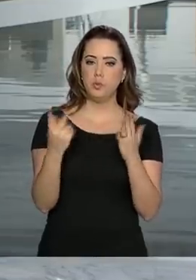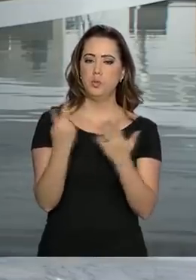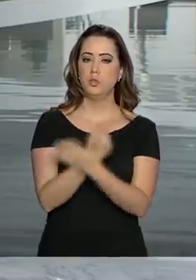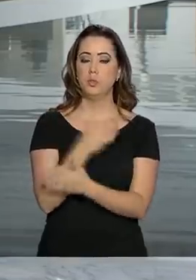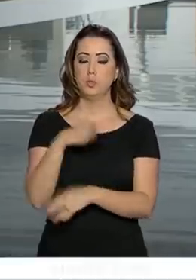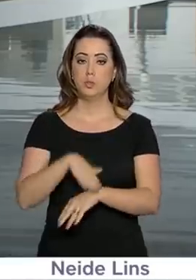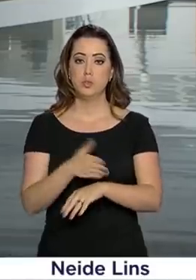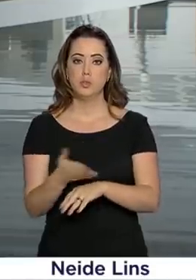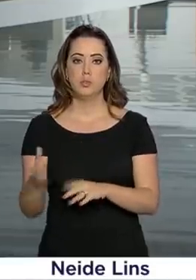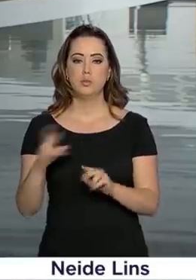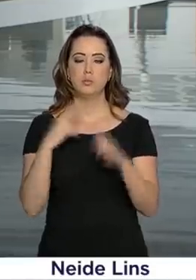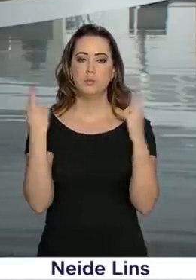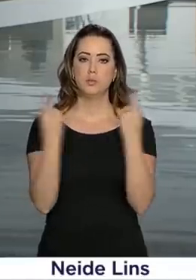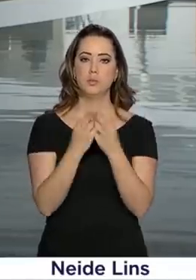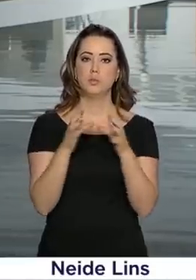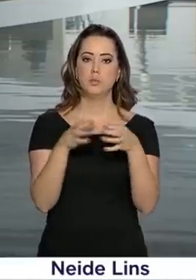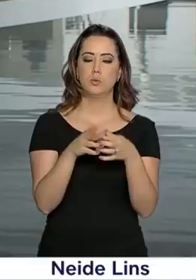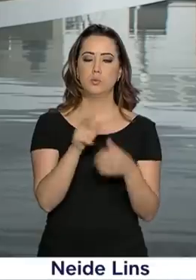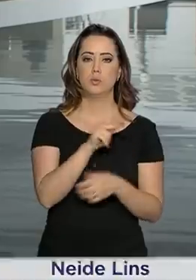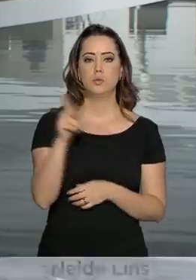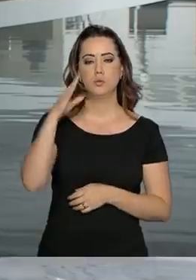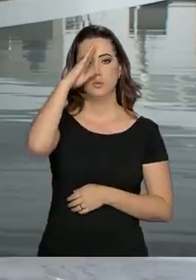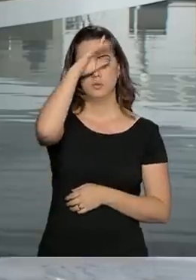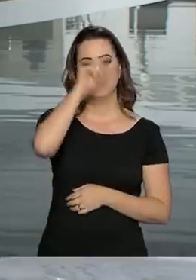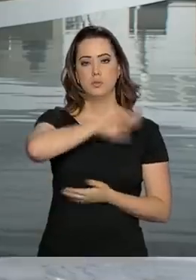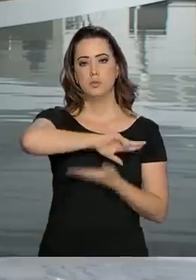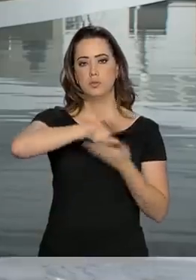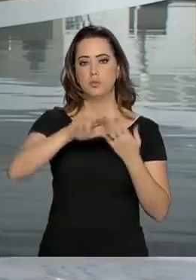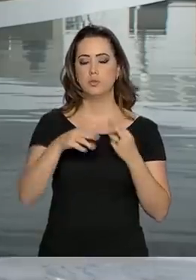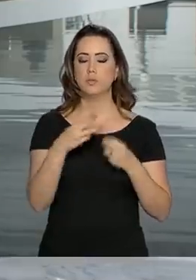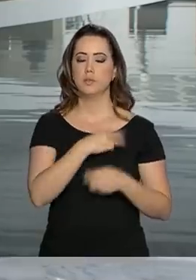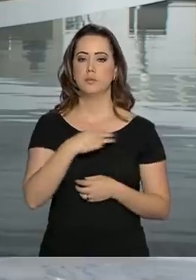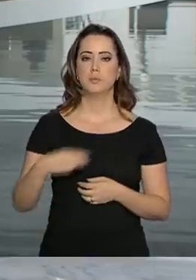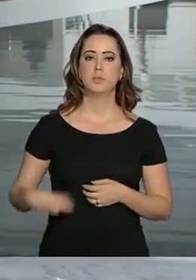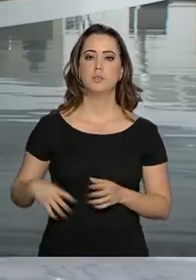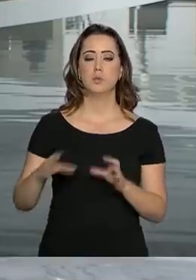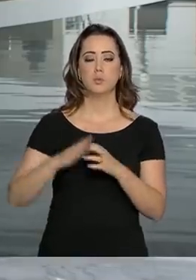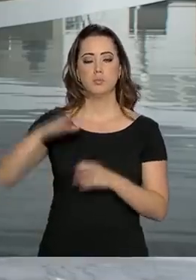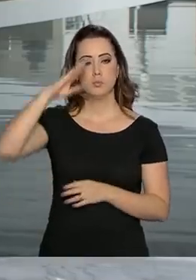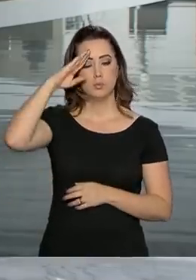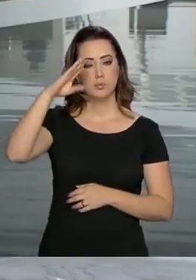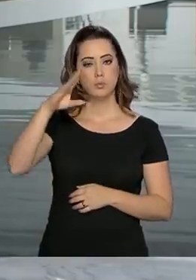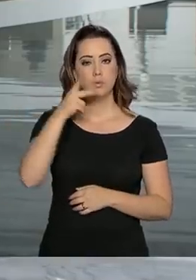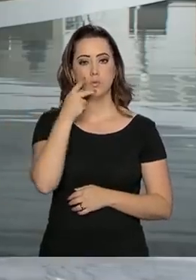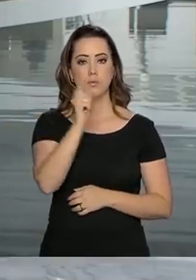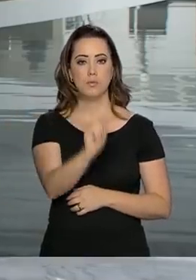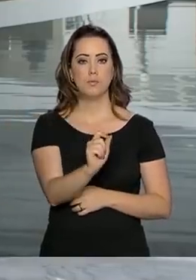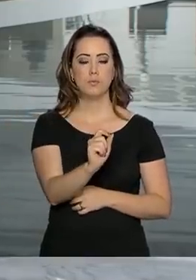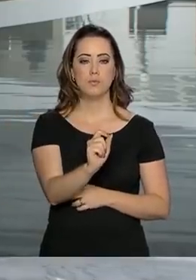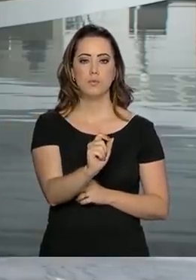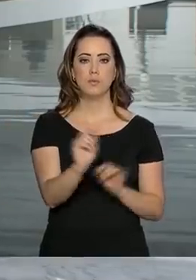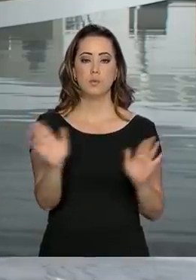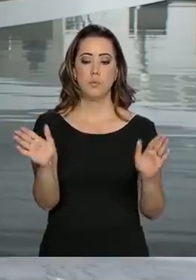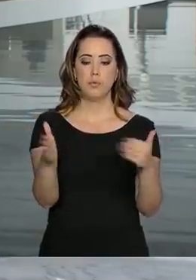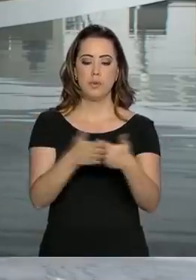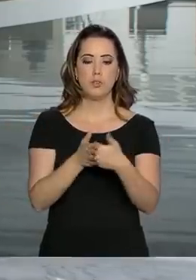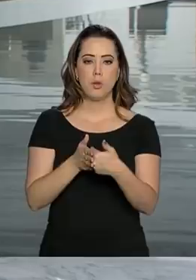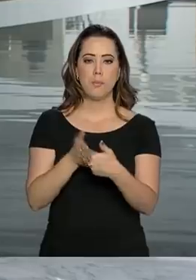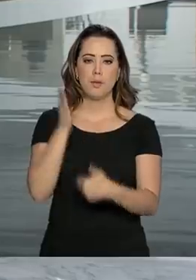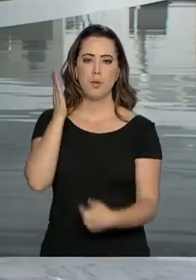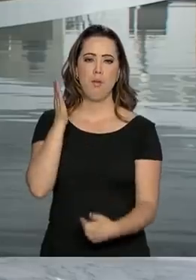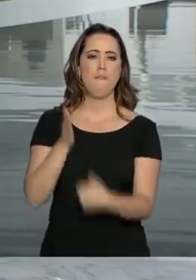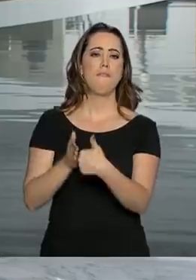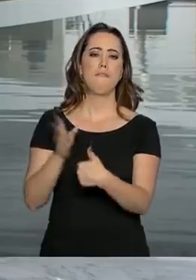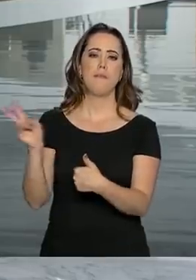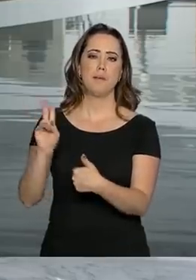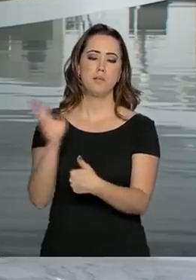reunião com o presidente Jair Bolsonaro, vários ministros e militares sobre a questão do fechamento da fronteira